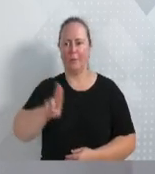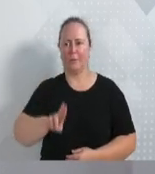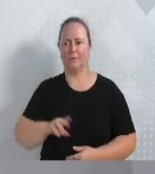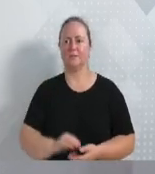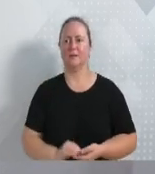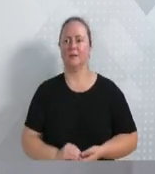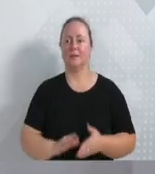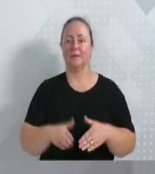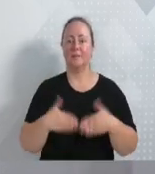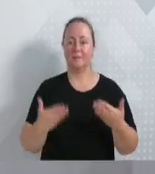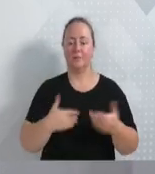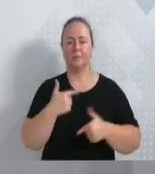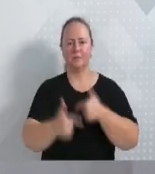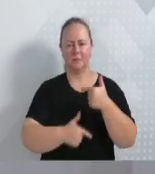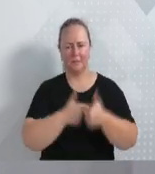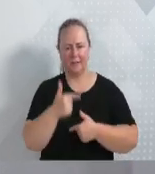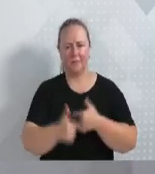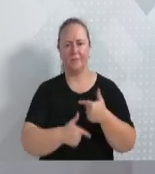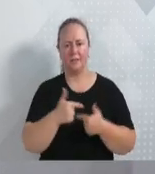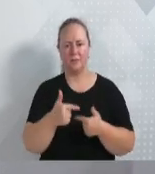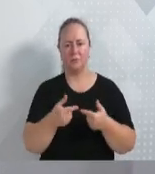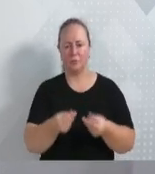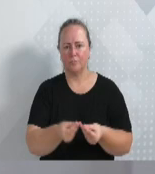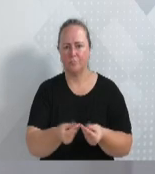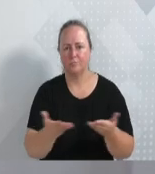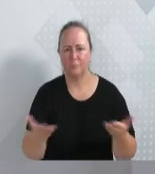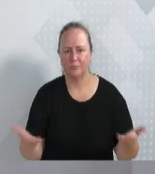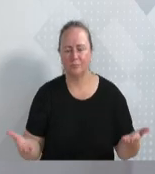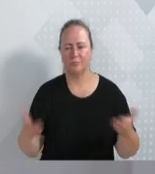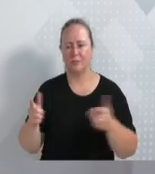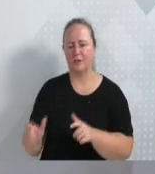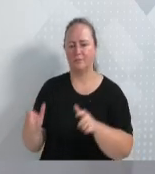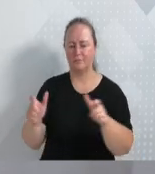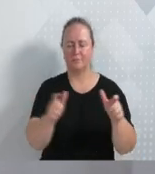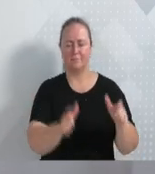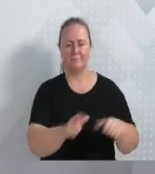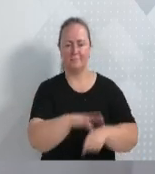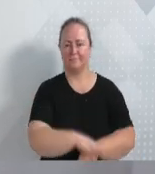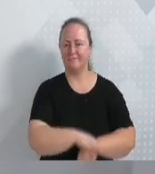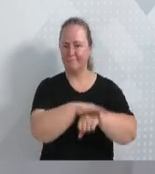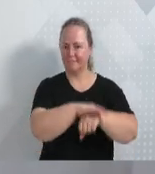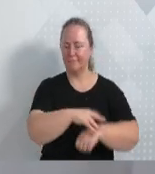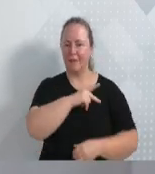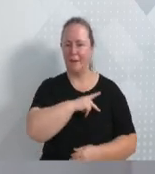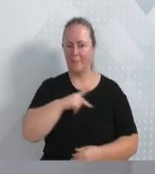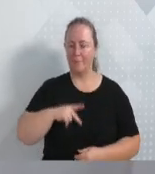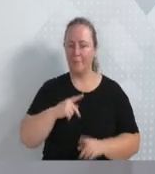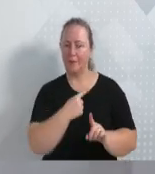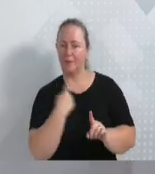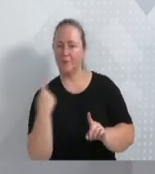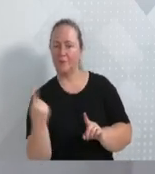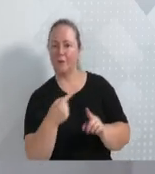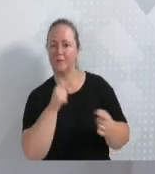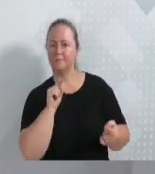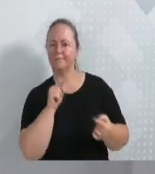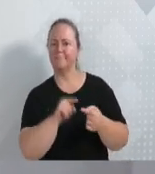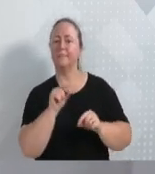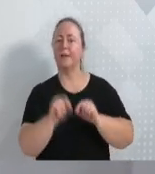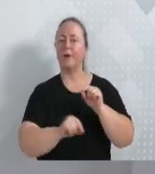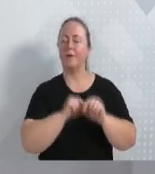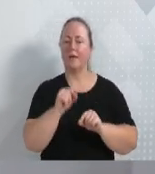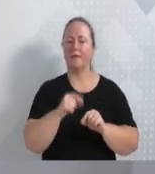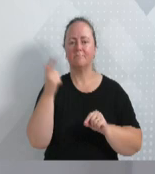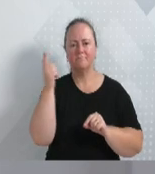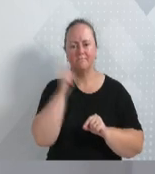serviços, especialmente falando agora sobre os órgãos da segurança pública, nós pretendemos possibilitar o contato das